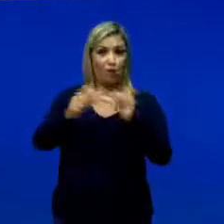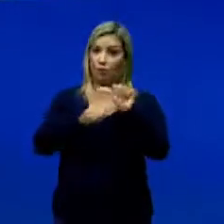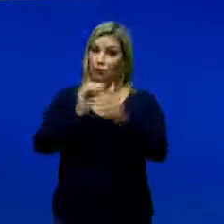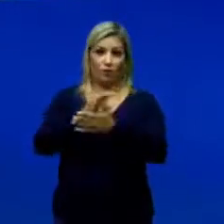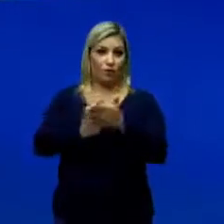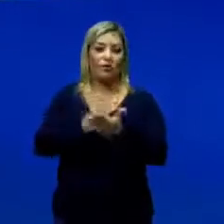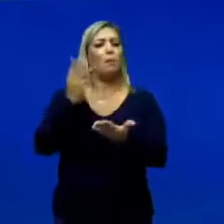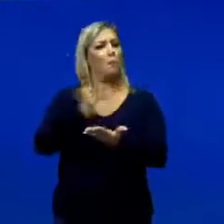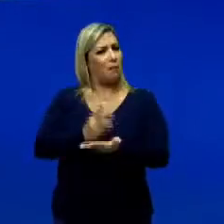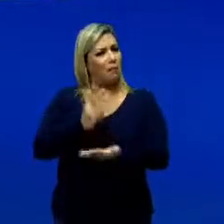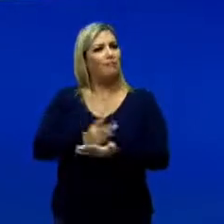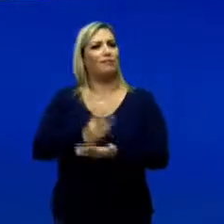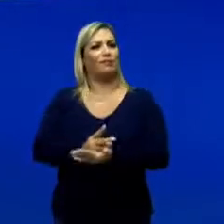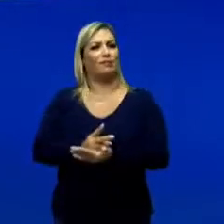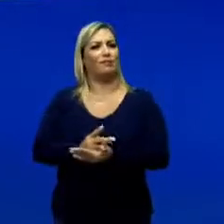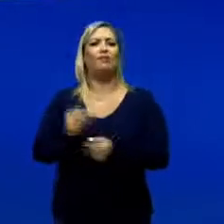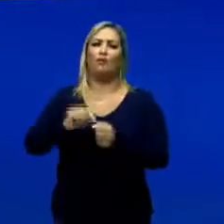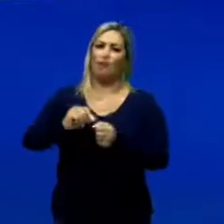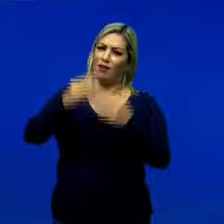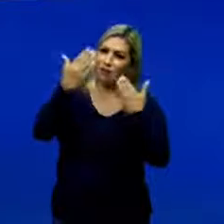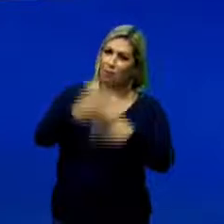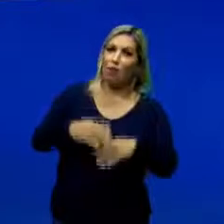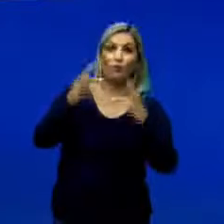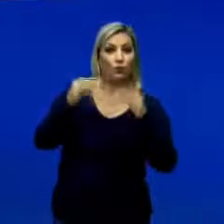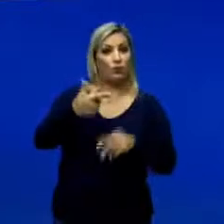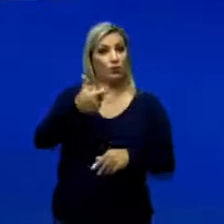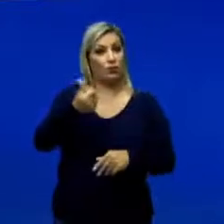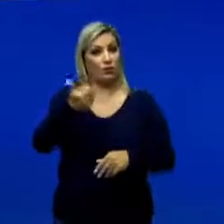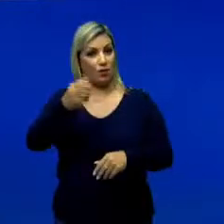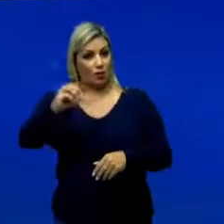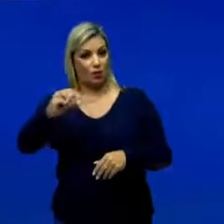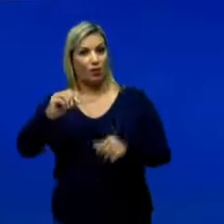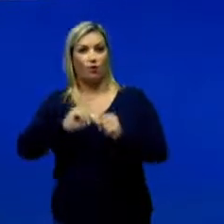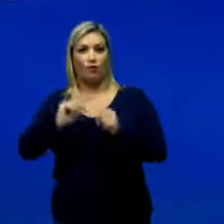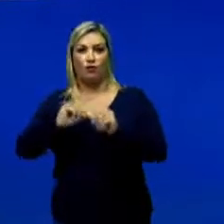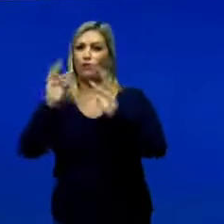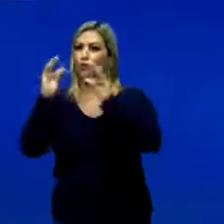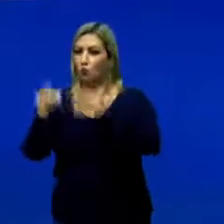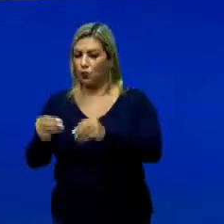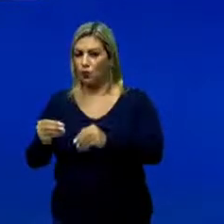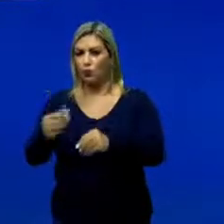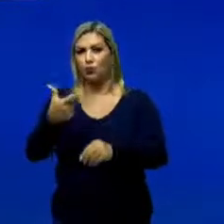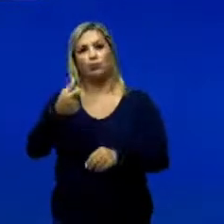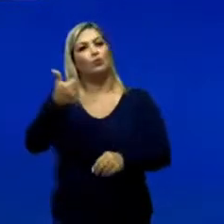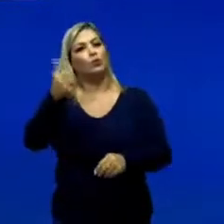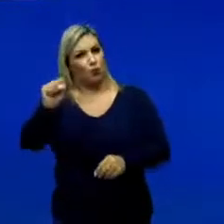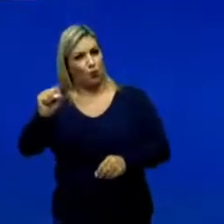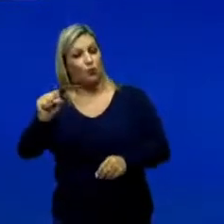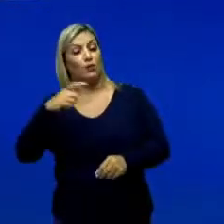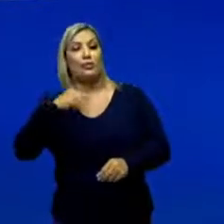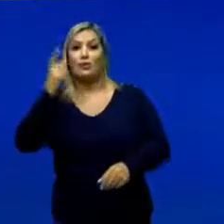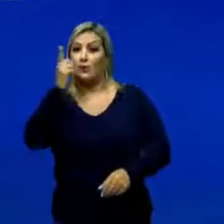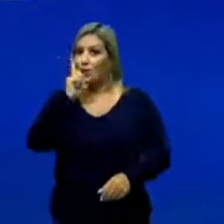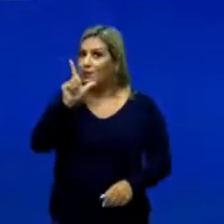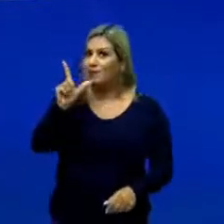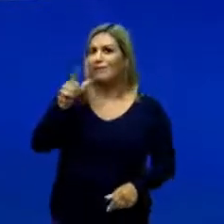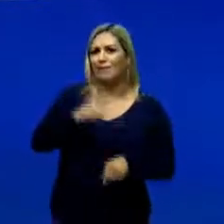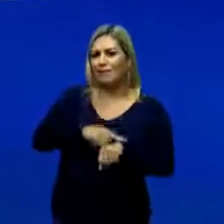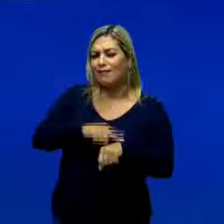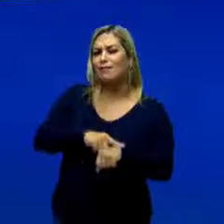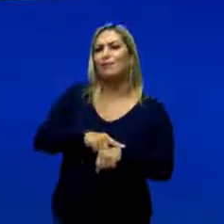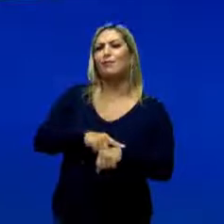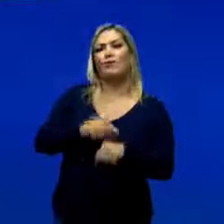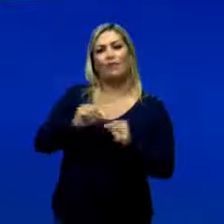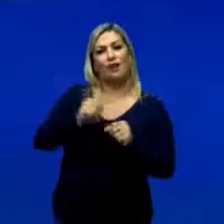É o mesmo conteúdo. Então, pega, refaz a prova toda de 2019, refaz a prova toda de 2018. Se conseguir, se tiver tempo,